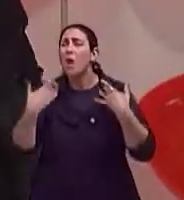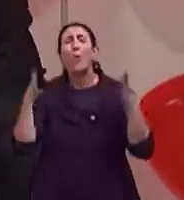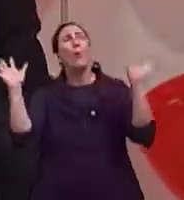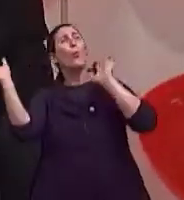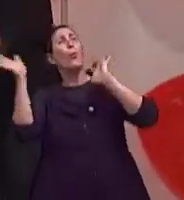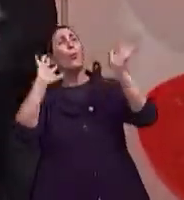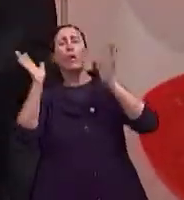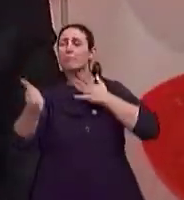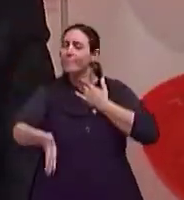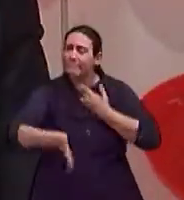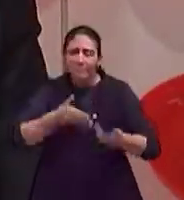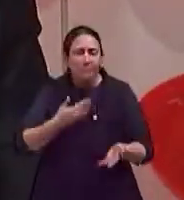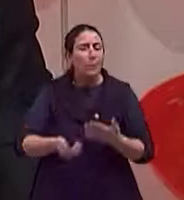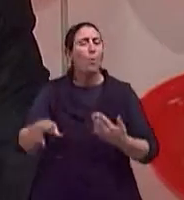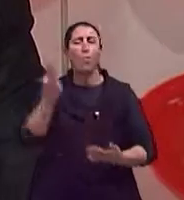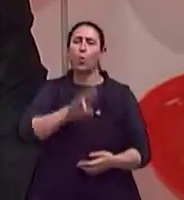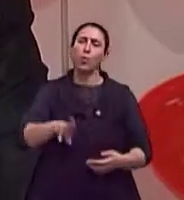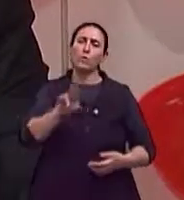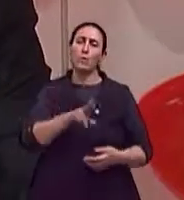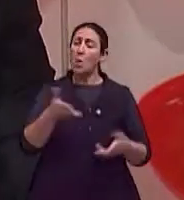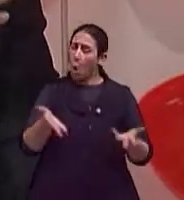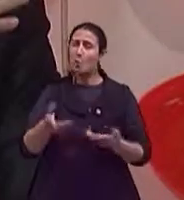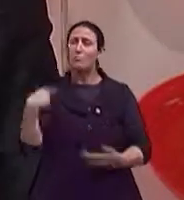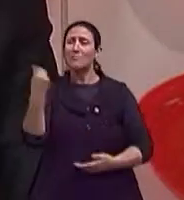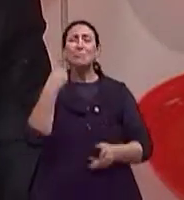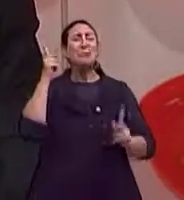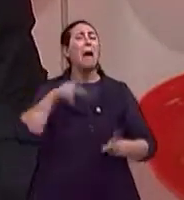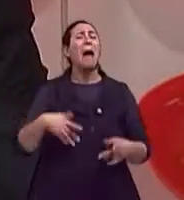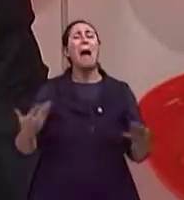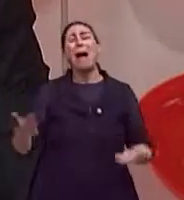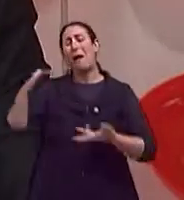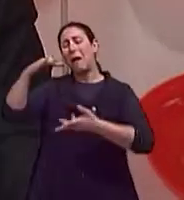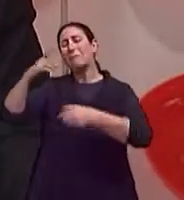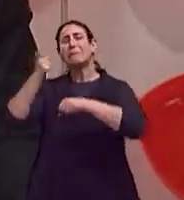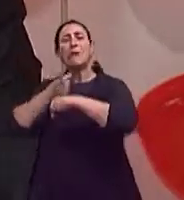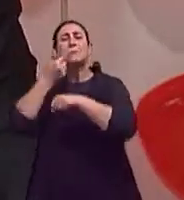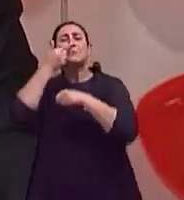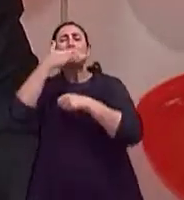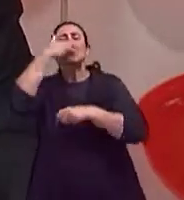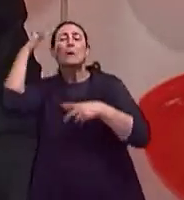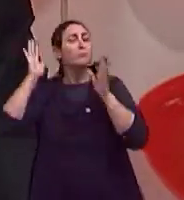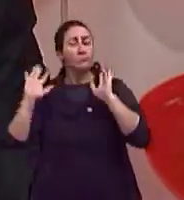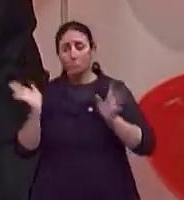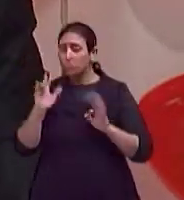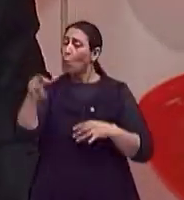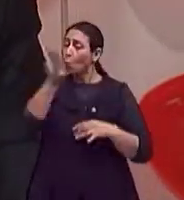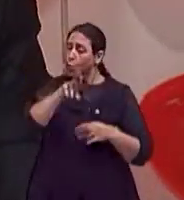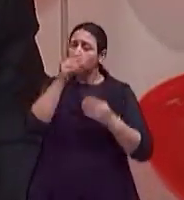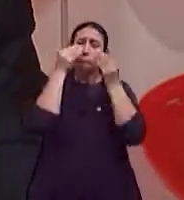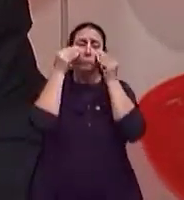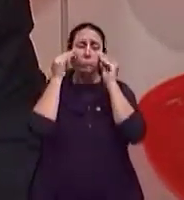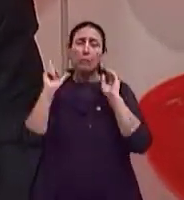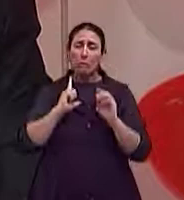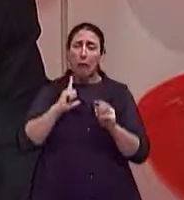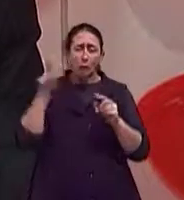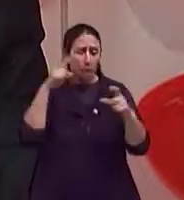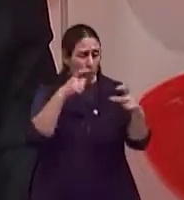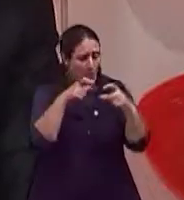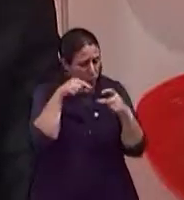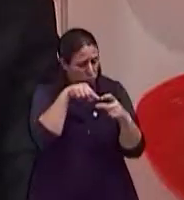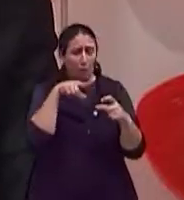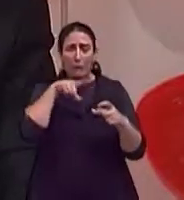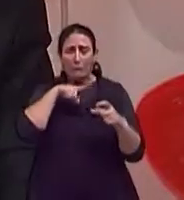a desculpa, tu pode usar produtos que têm pele clara. Filtro solar, fatores de proteção solar 30,